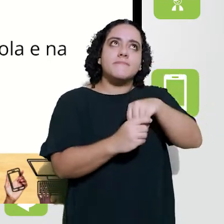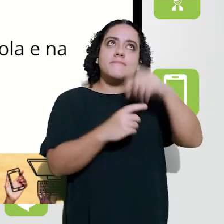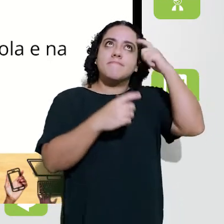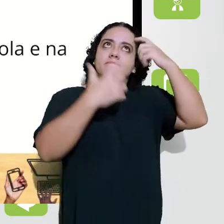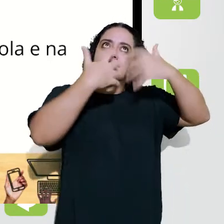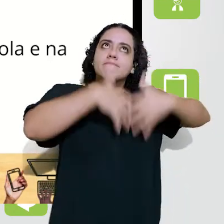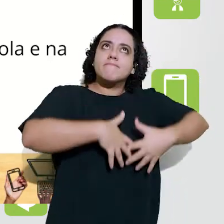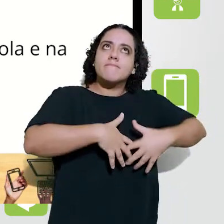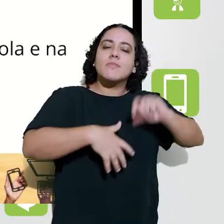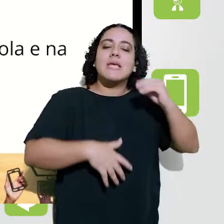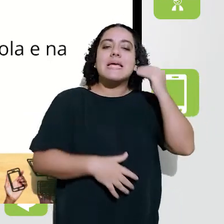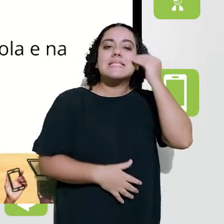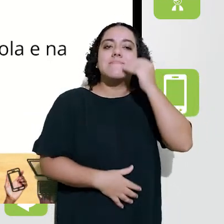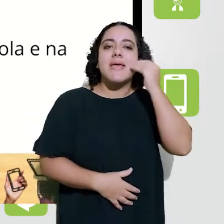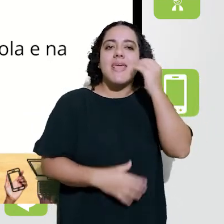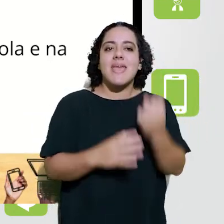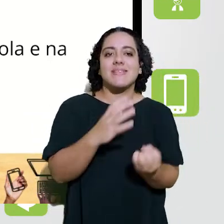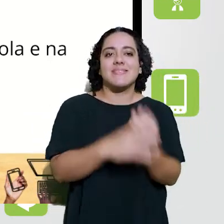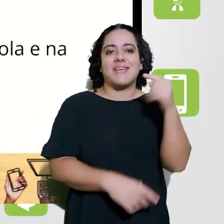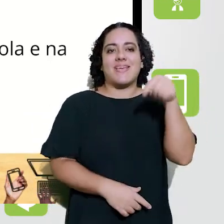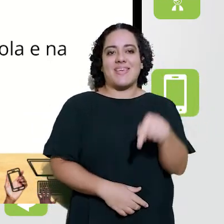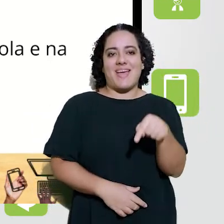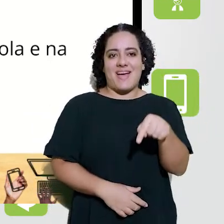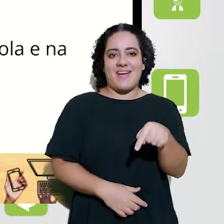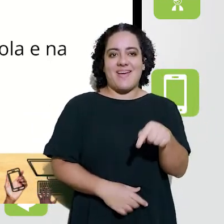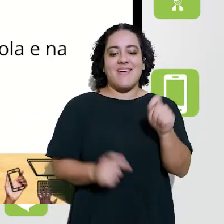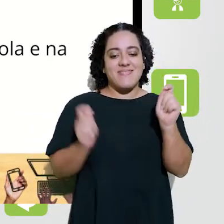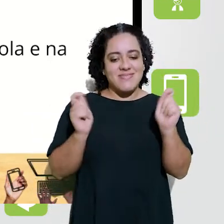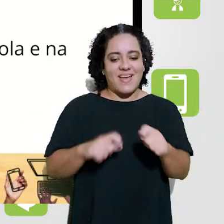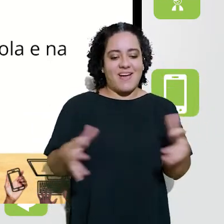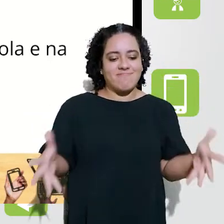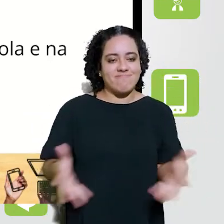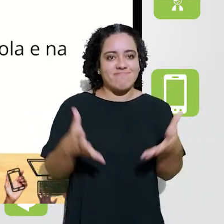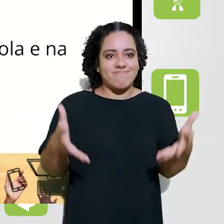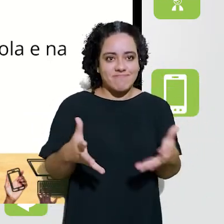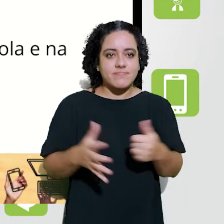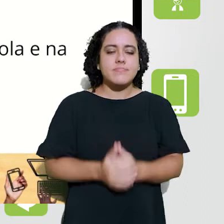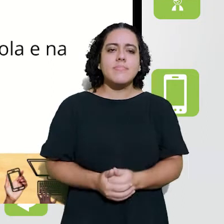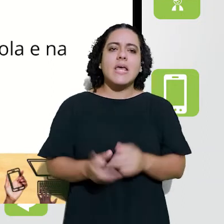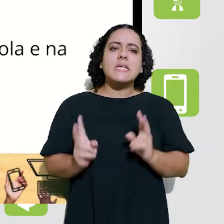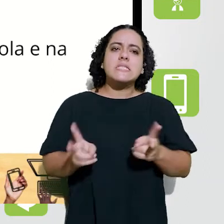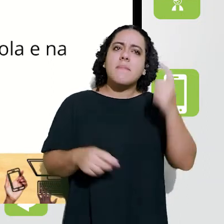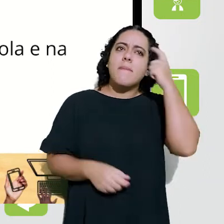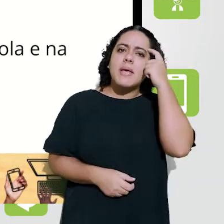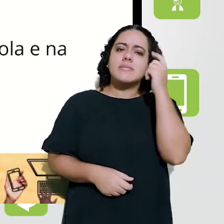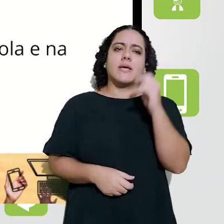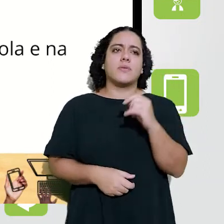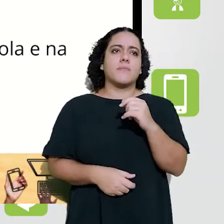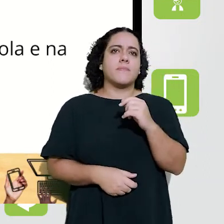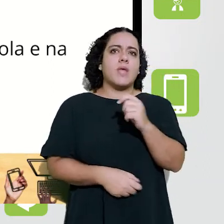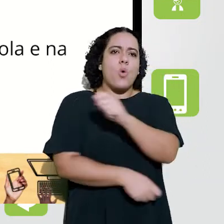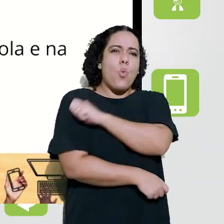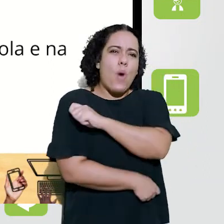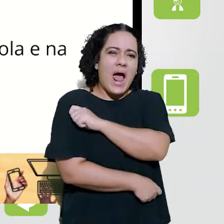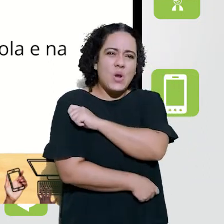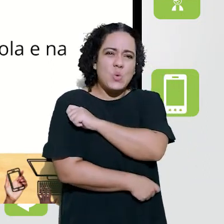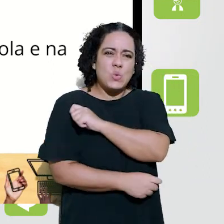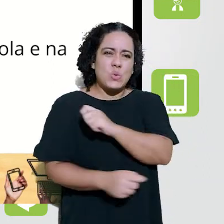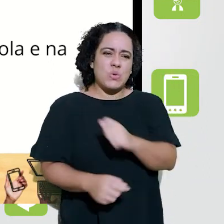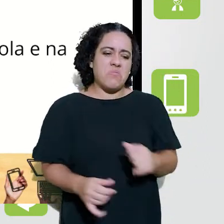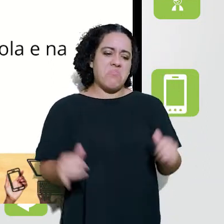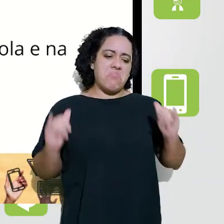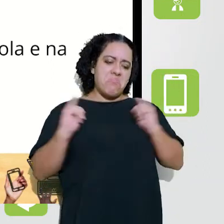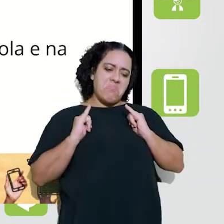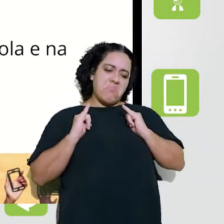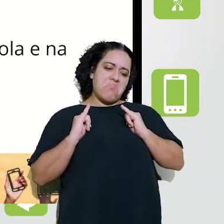na possibilidade de situações, experiências que ali podem ser criadas e que possam ser instituídas. sempre